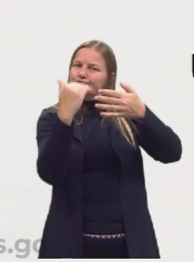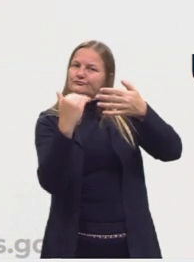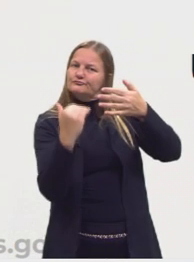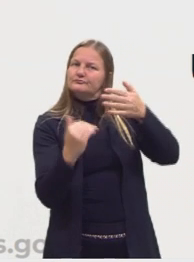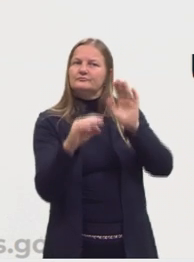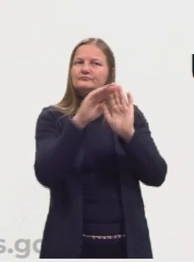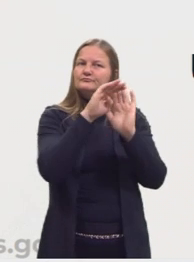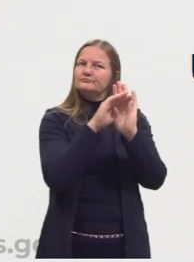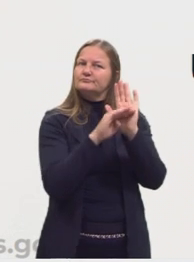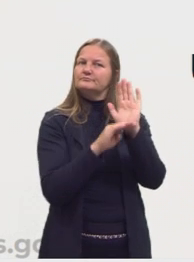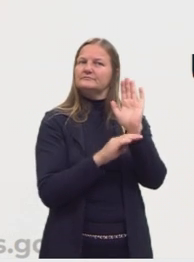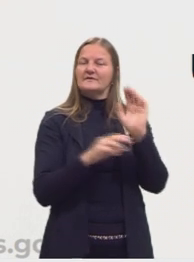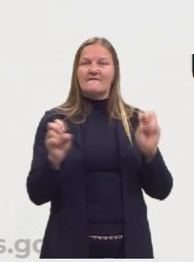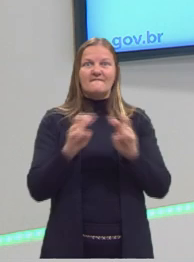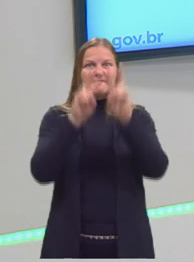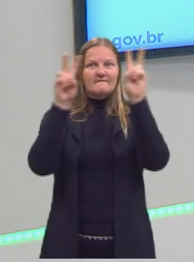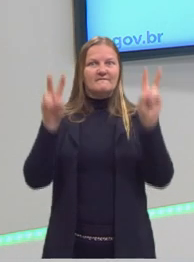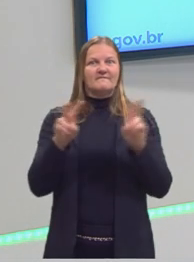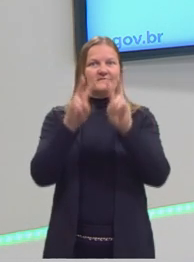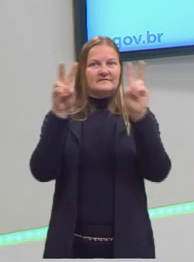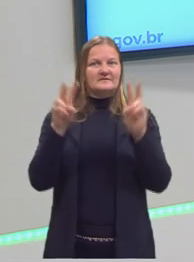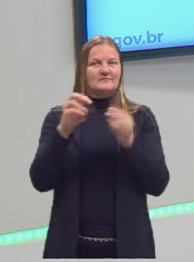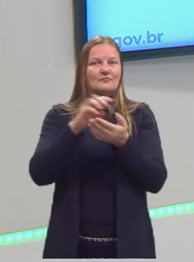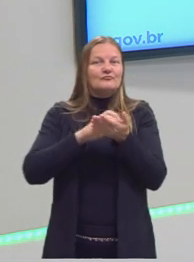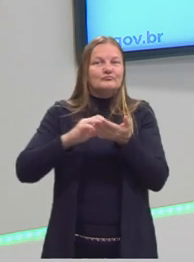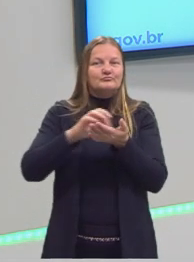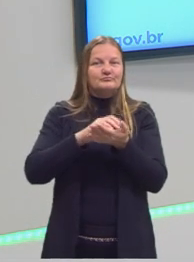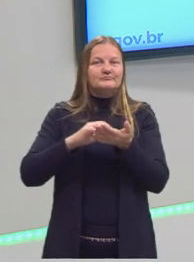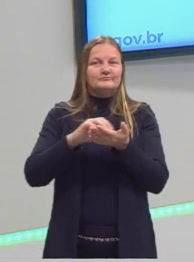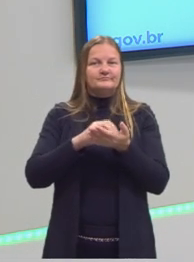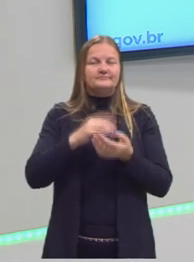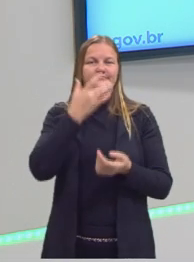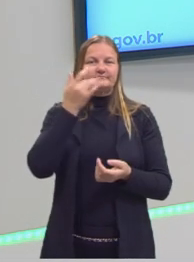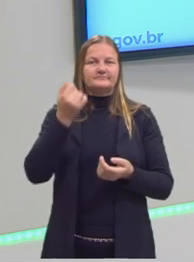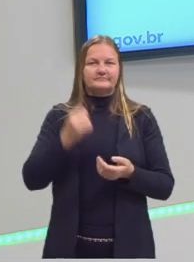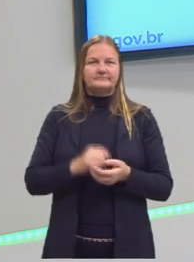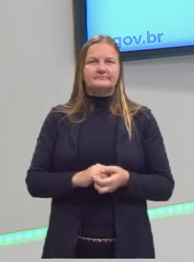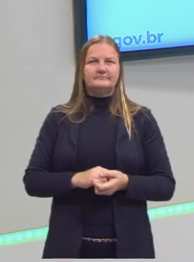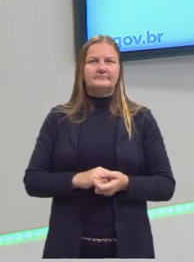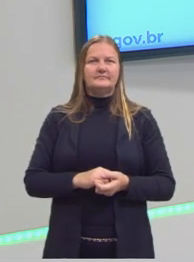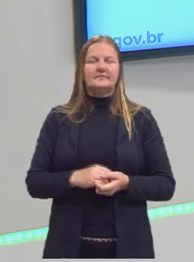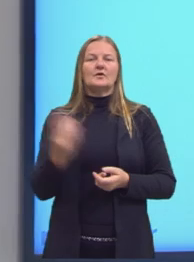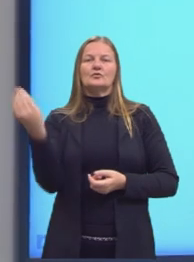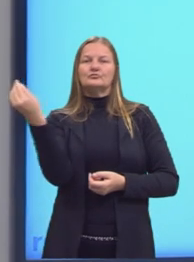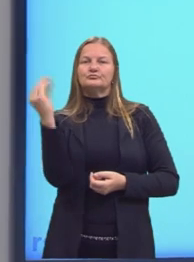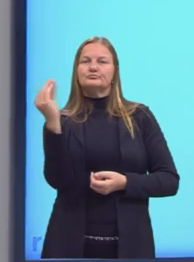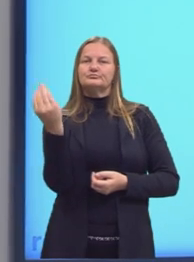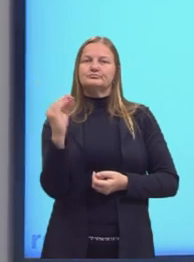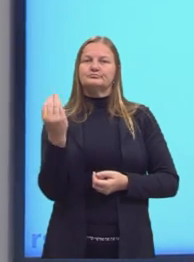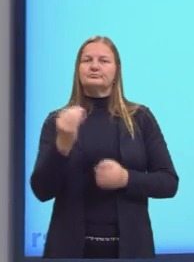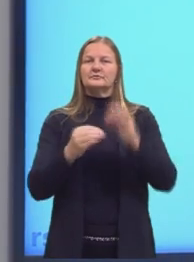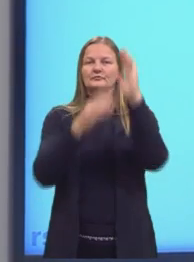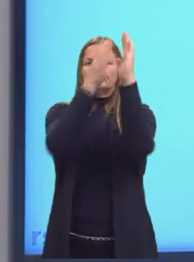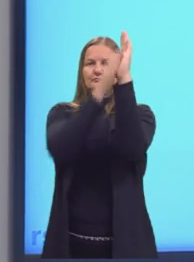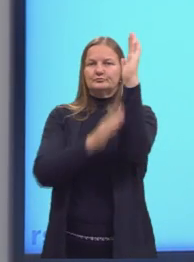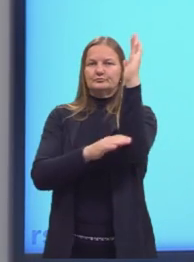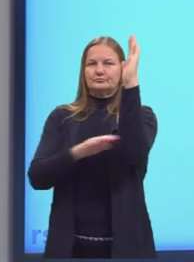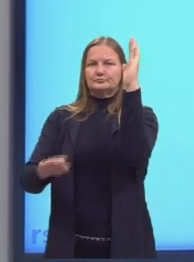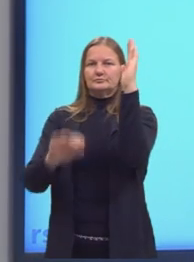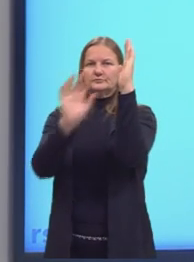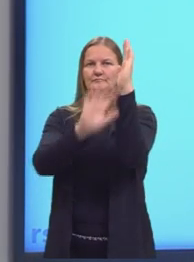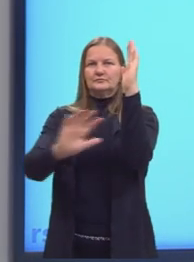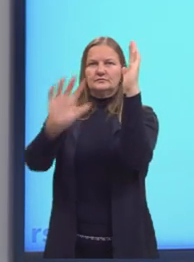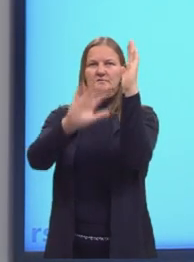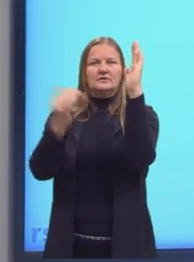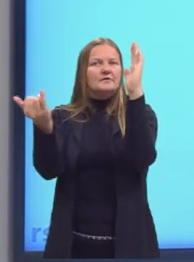ficar um pouco mais visível para a gente calcular, tá? Coloquei o nosso plano cartesiano aqui ao lado, porque a gente continua